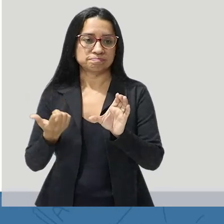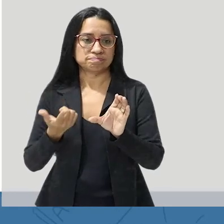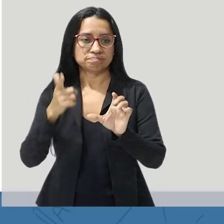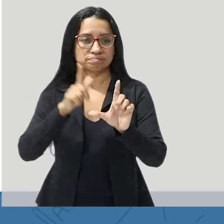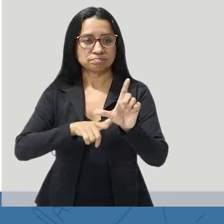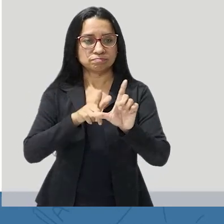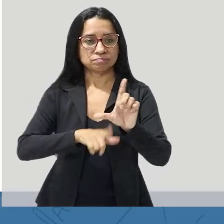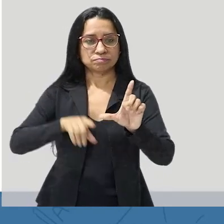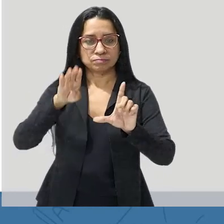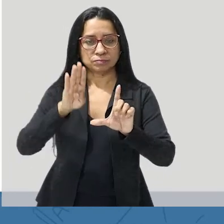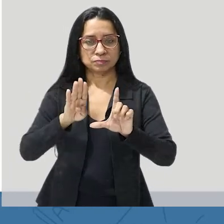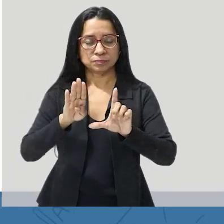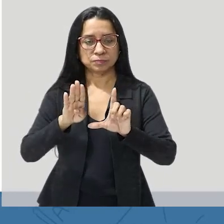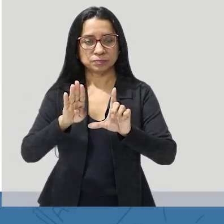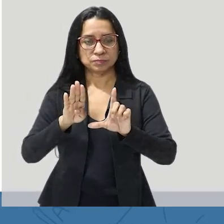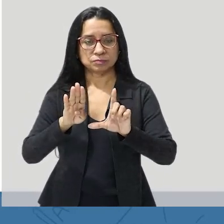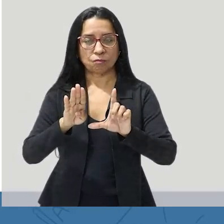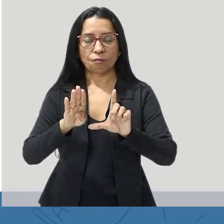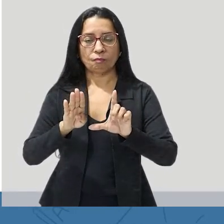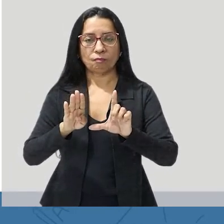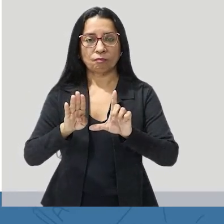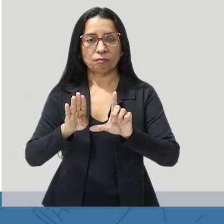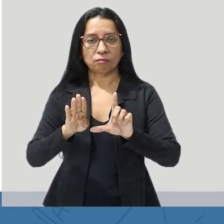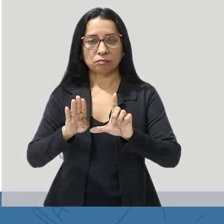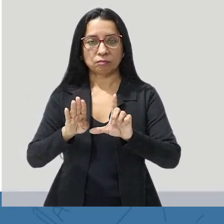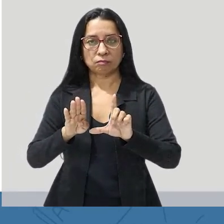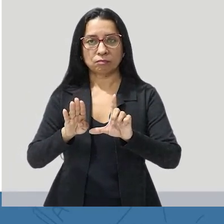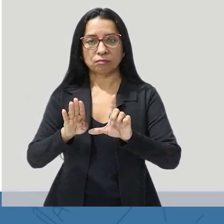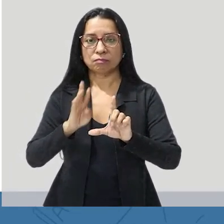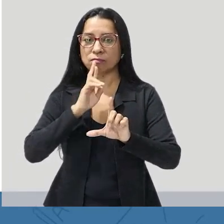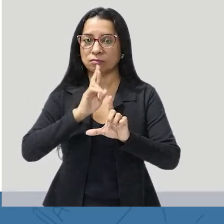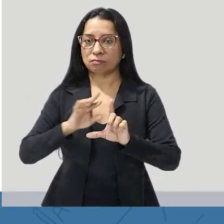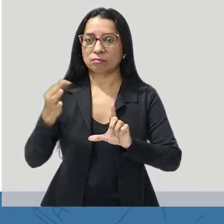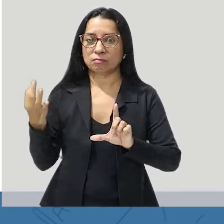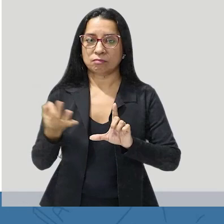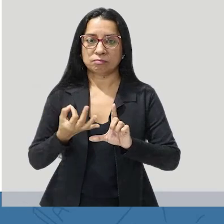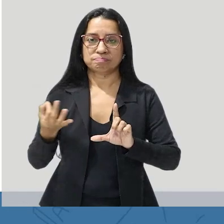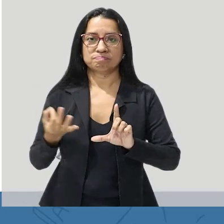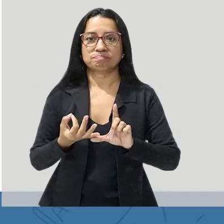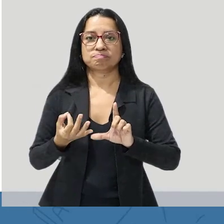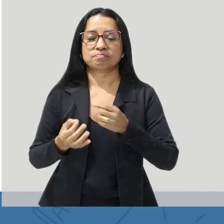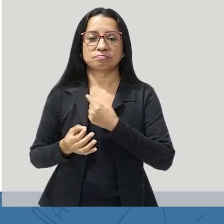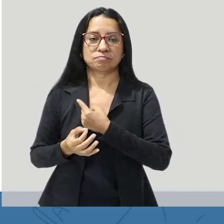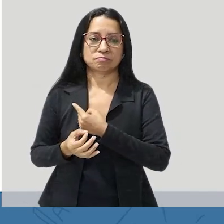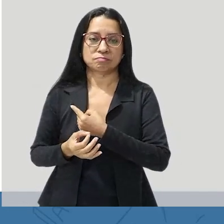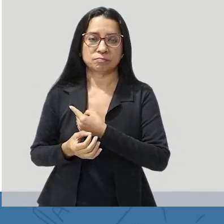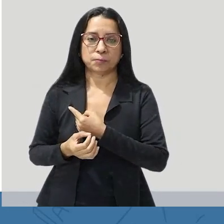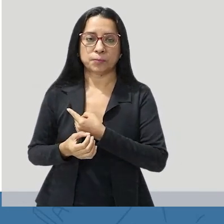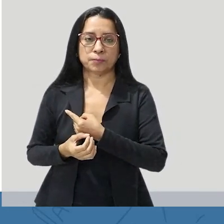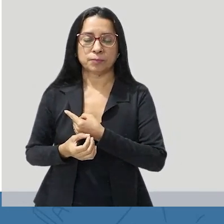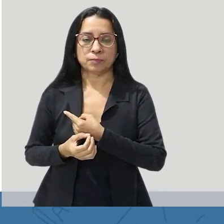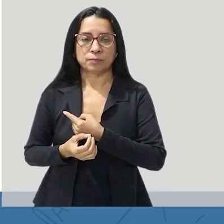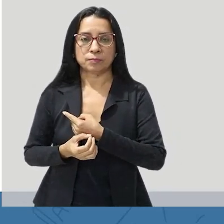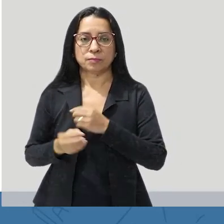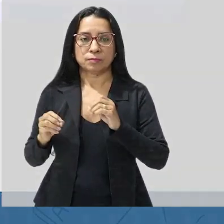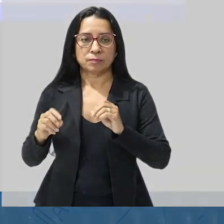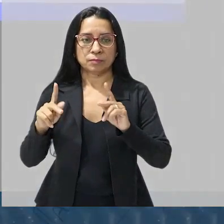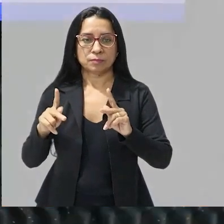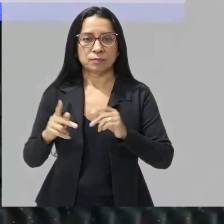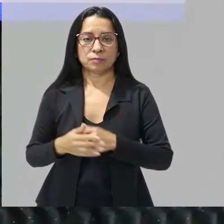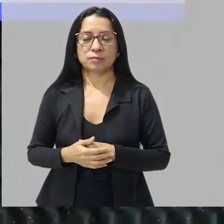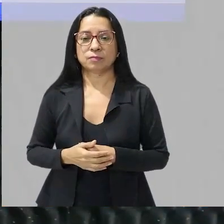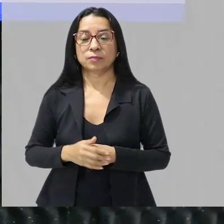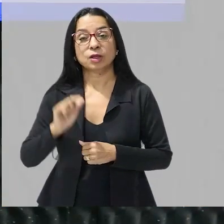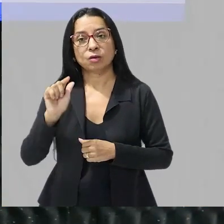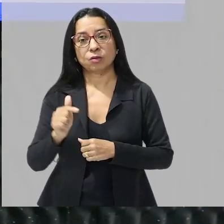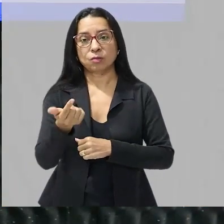a forma tridimensional da molécula é essencial pra que a enzima possa atuar no substrato tá certo vamos